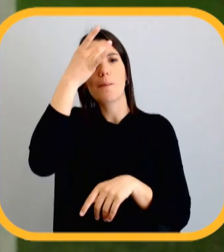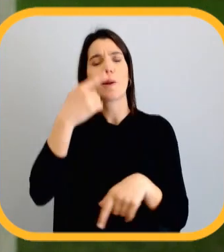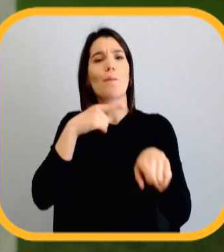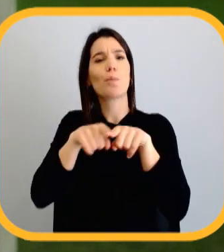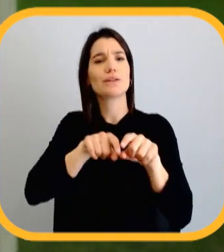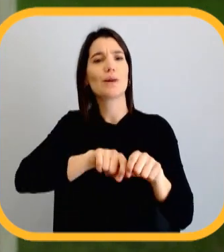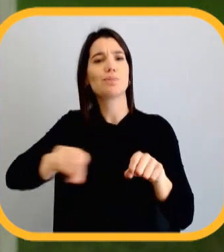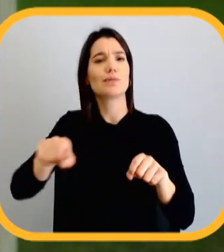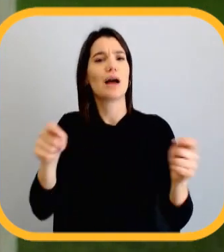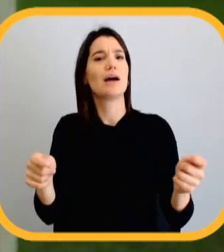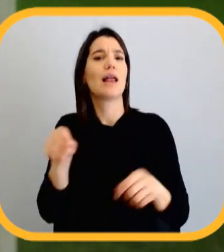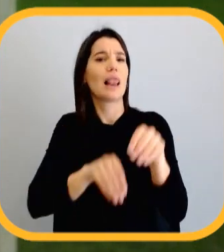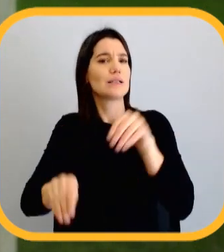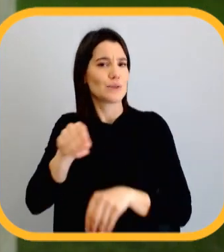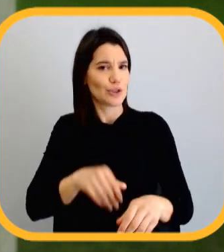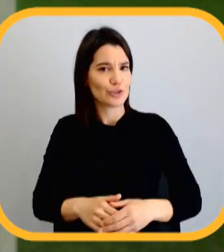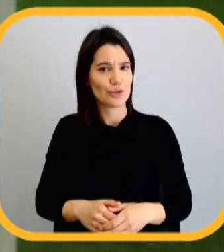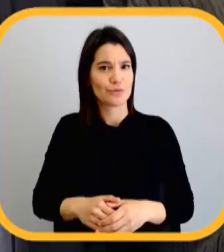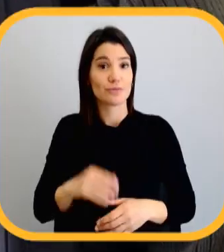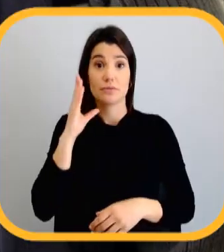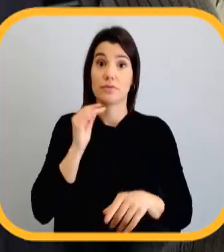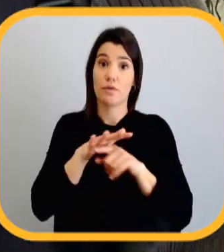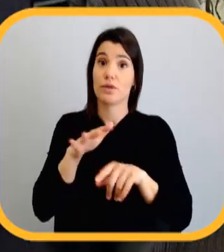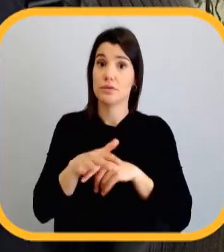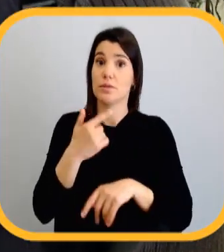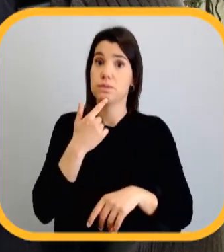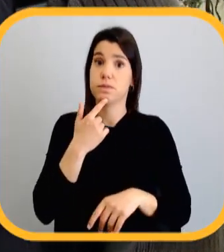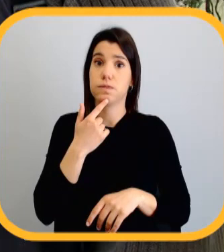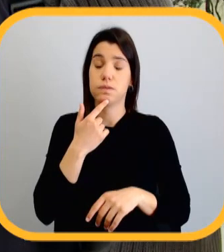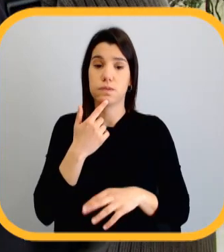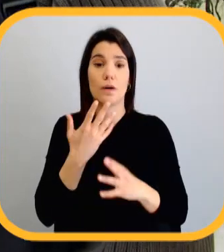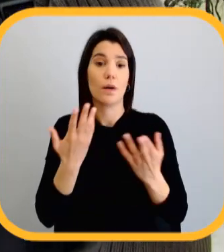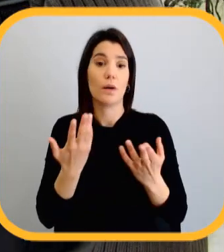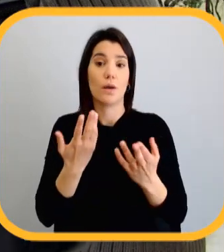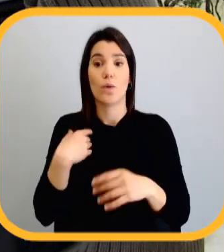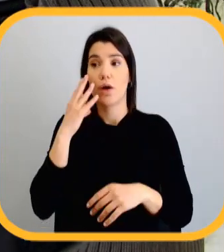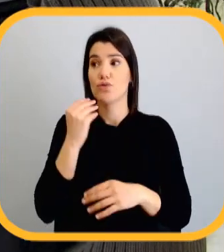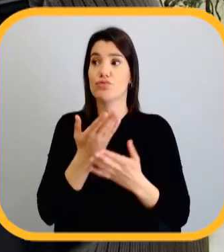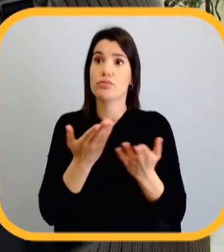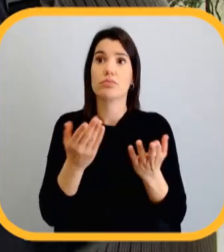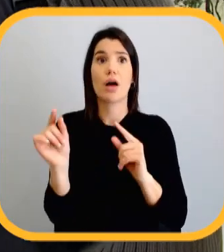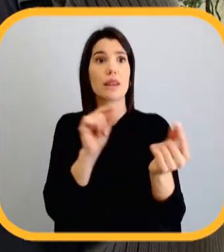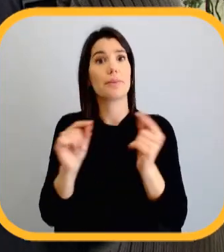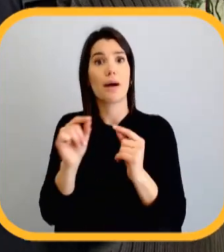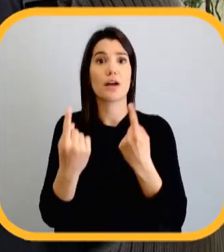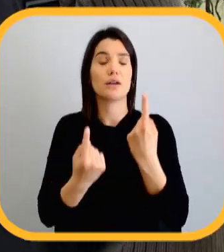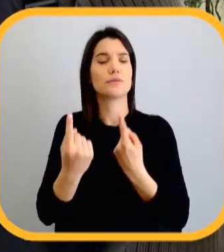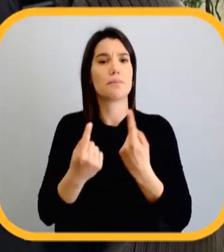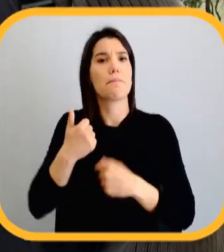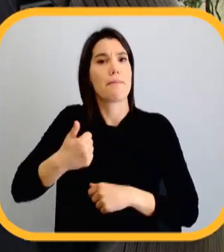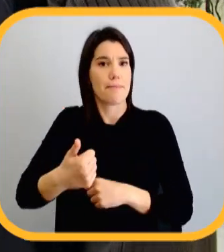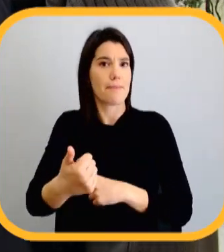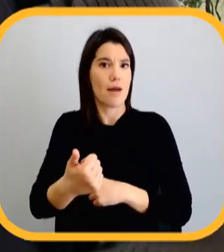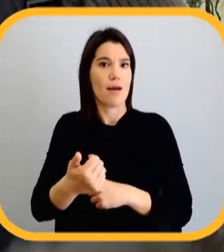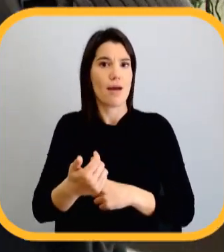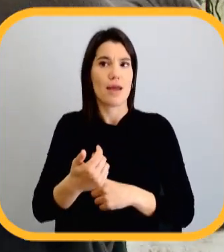influenciam a opinião política durante as eleições? Acho que influenciam muito. Acho que há debates que